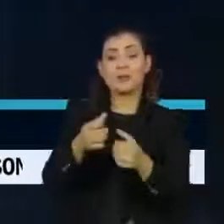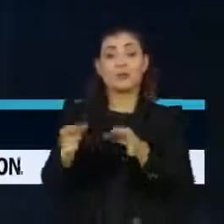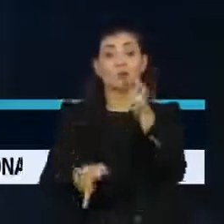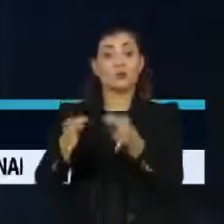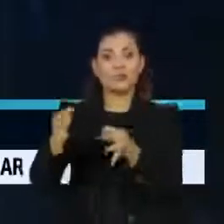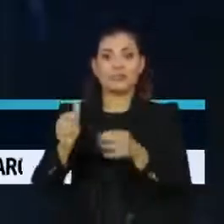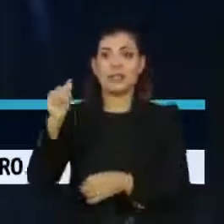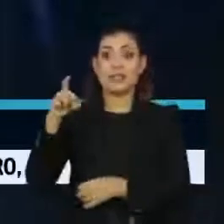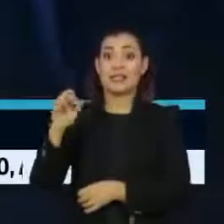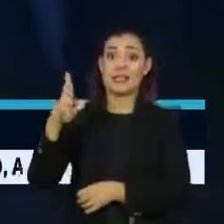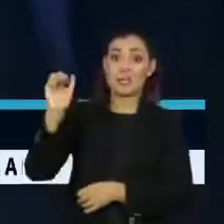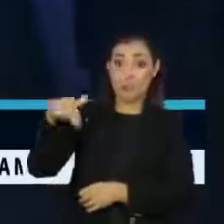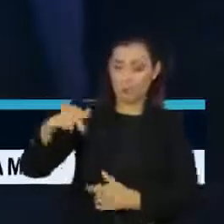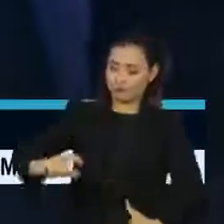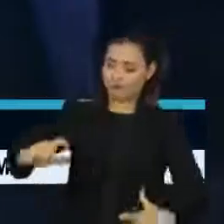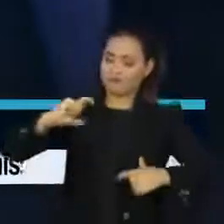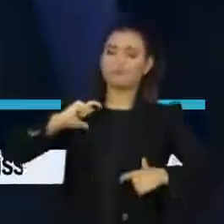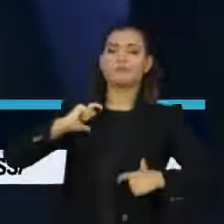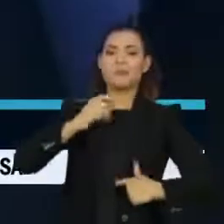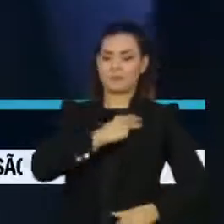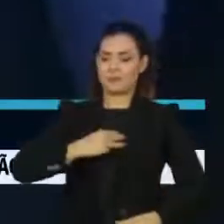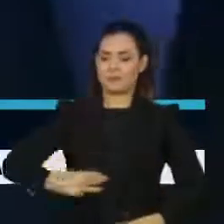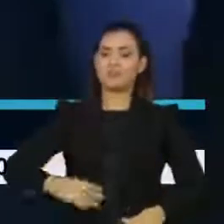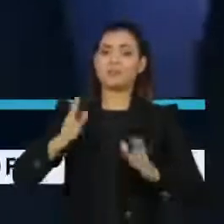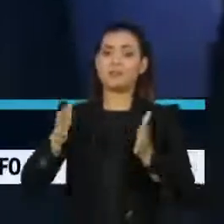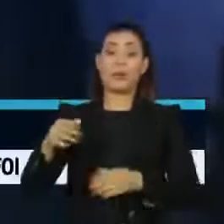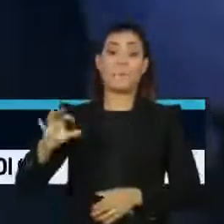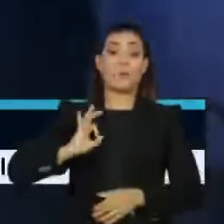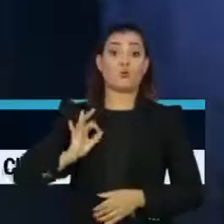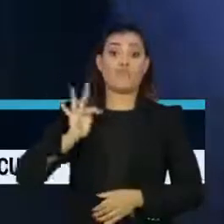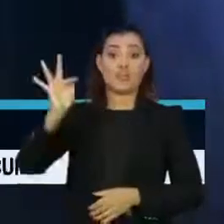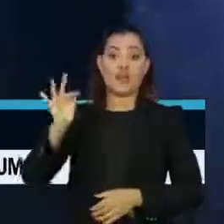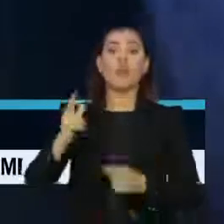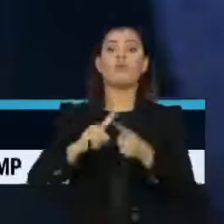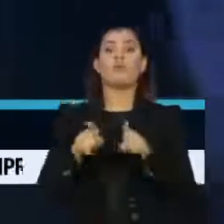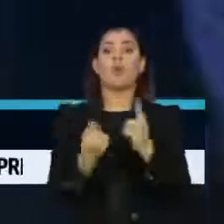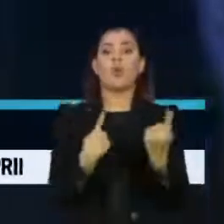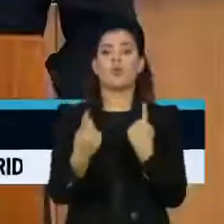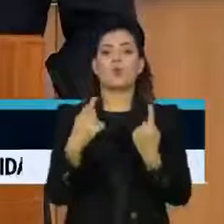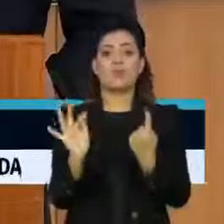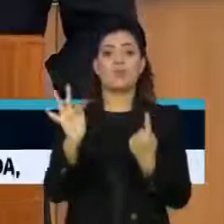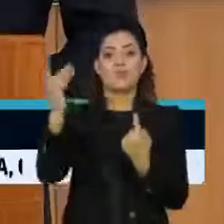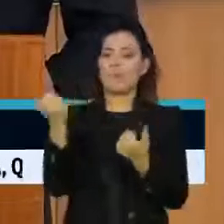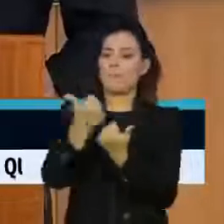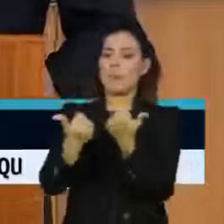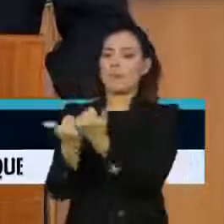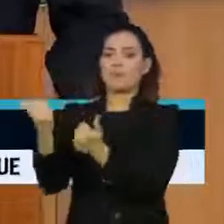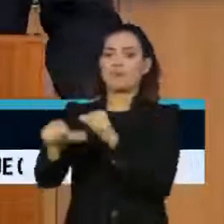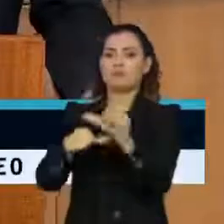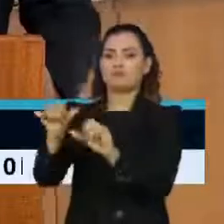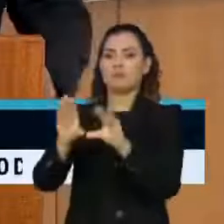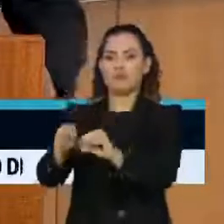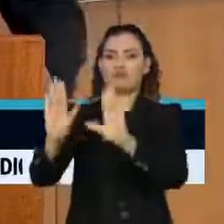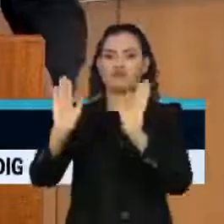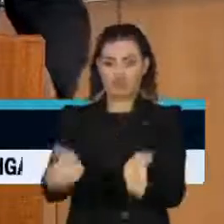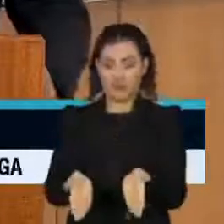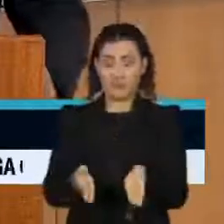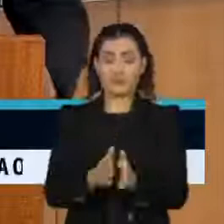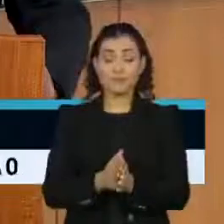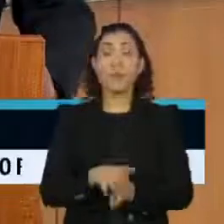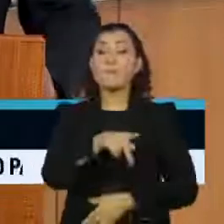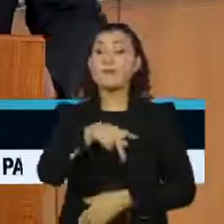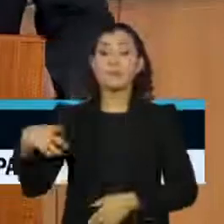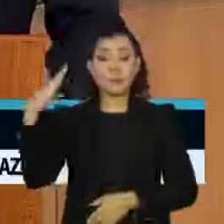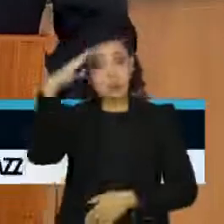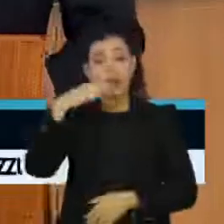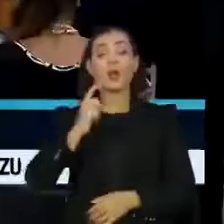Torres, já assumiu fazendo trocas no comando da Polícia Federal e da Polícia Rodoviária Federal. Bolsonaro foi convencido a